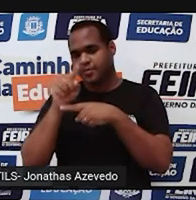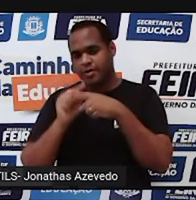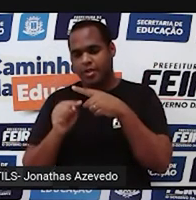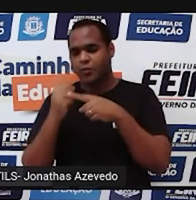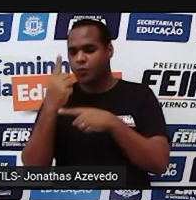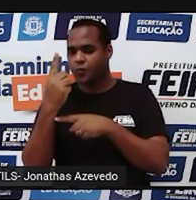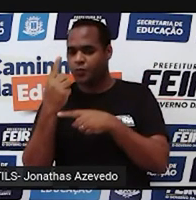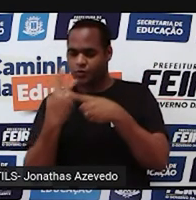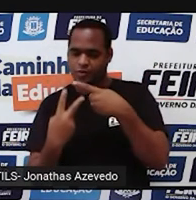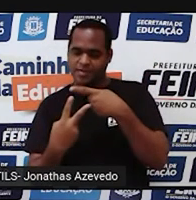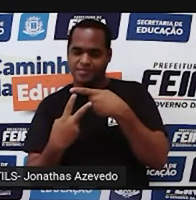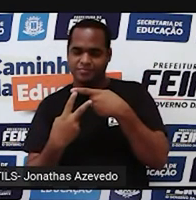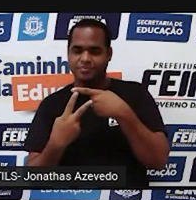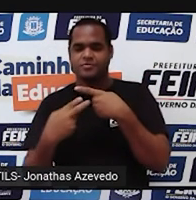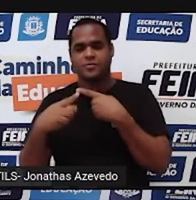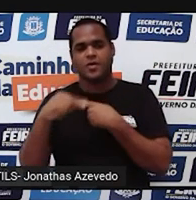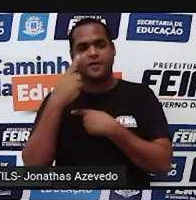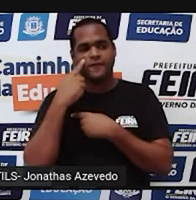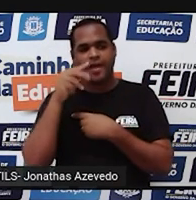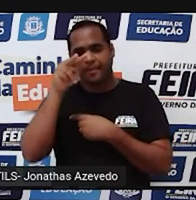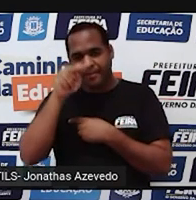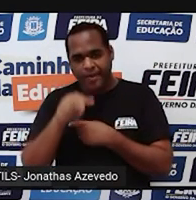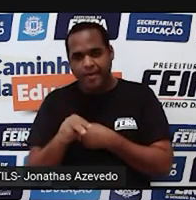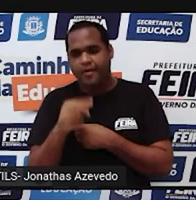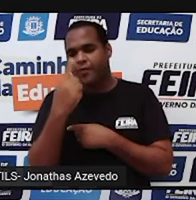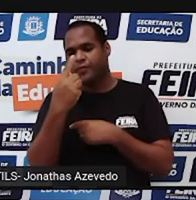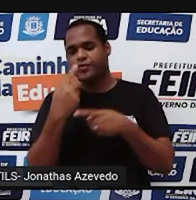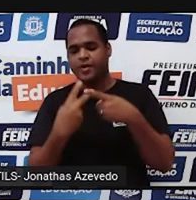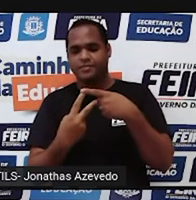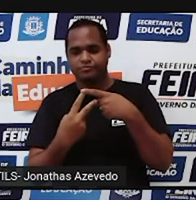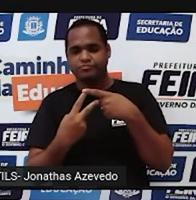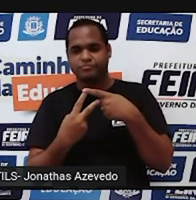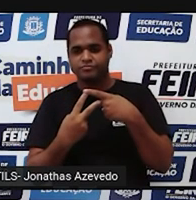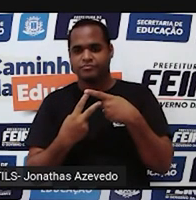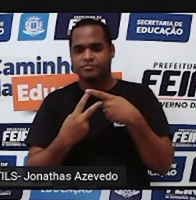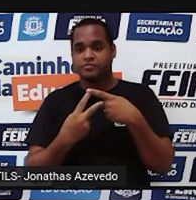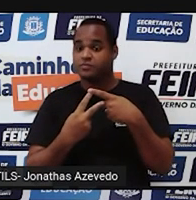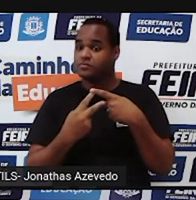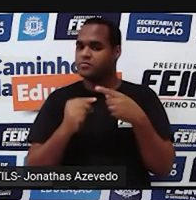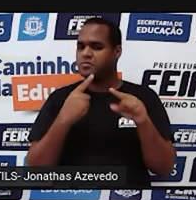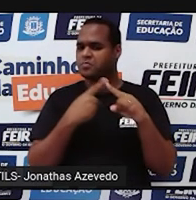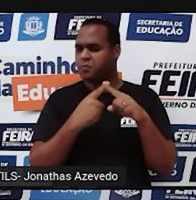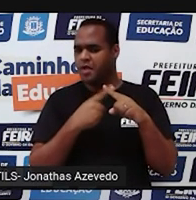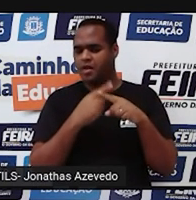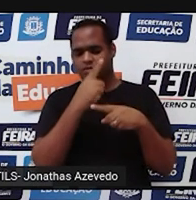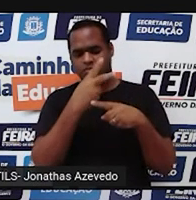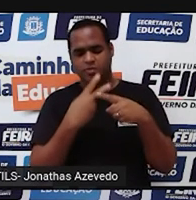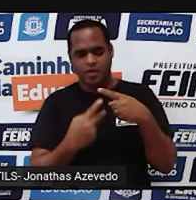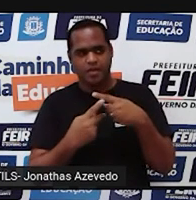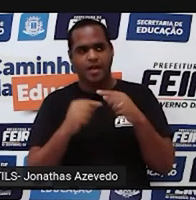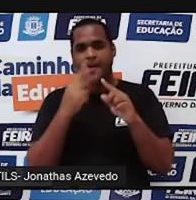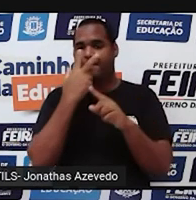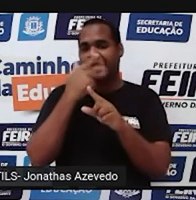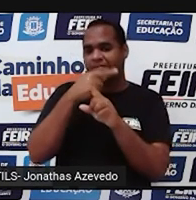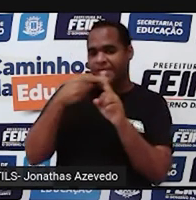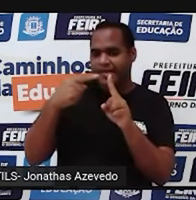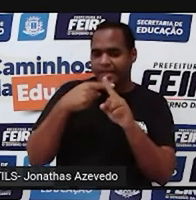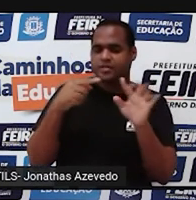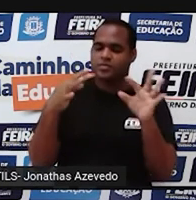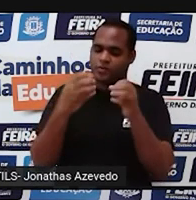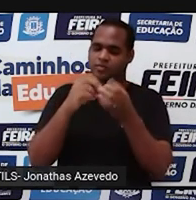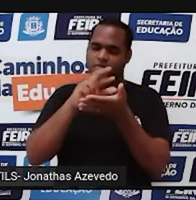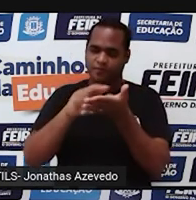por 2, que a gente lê a fração meio, né? Porque essa fração aí representa metade das coisas.